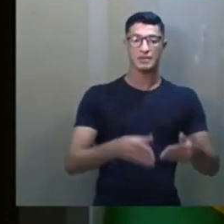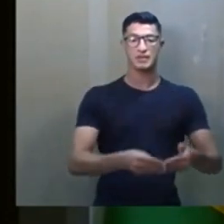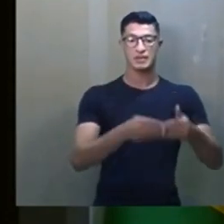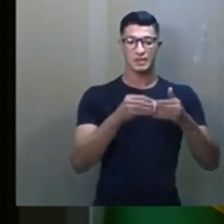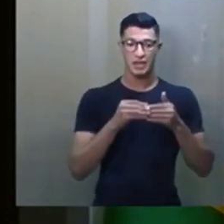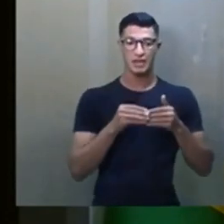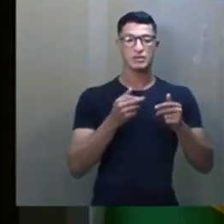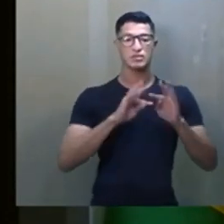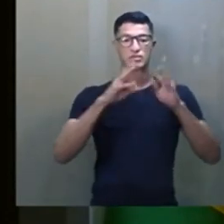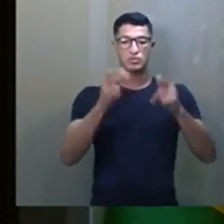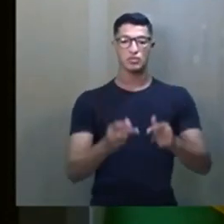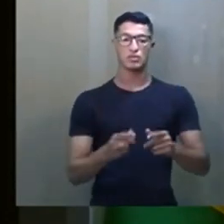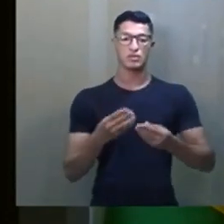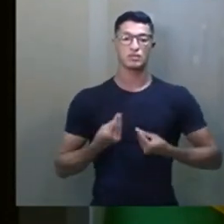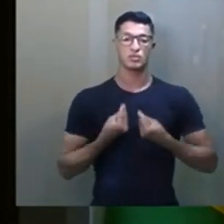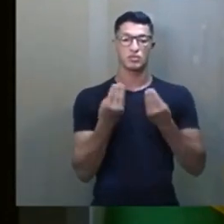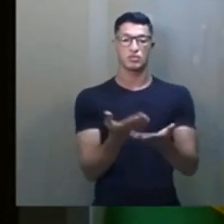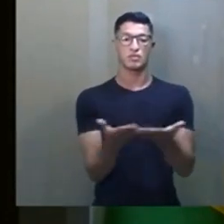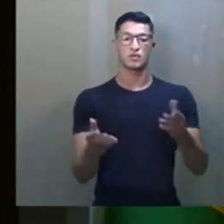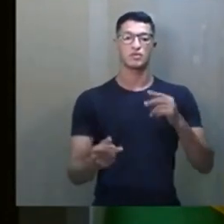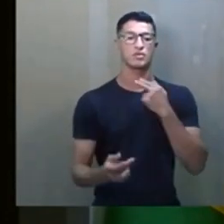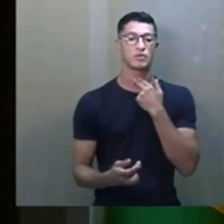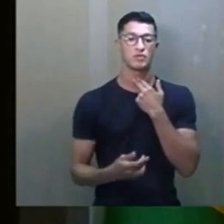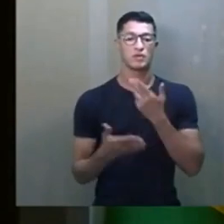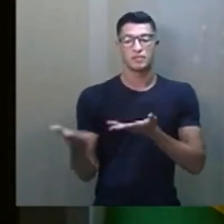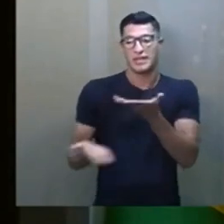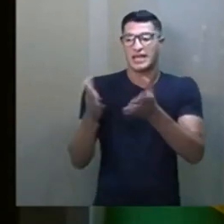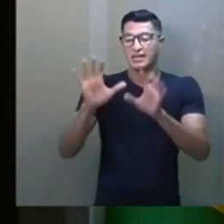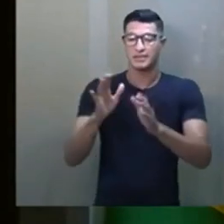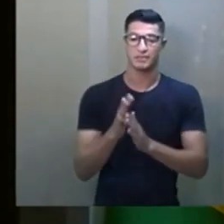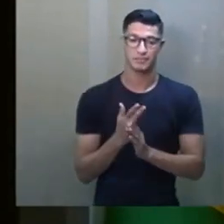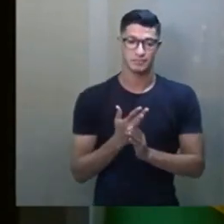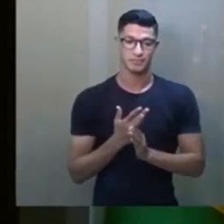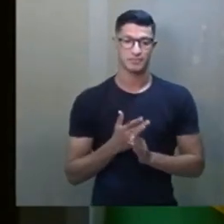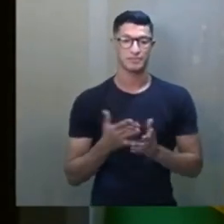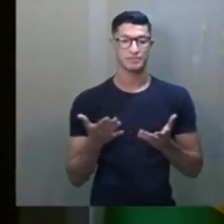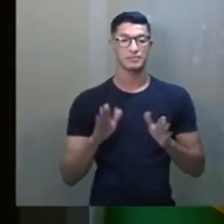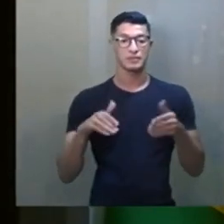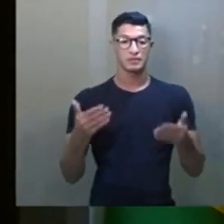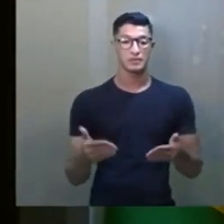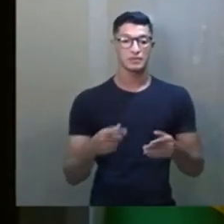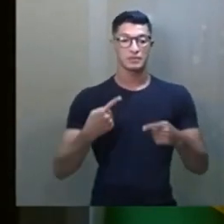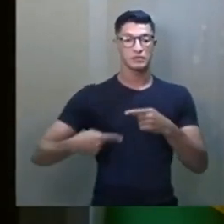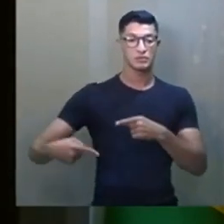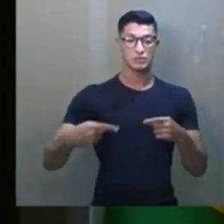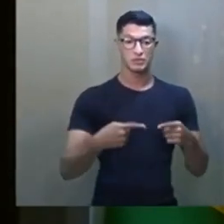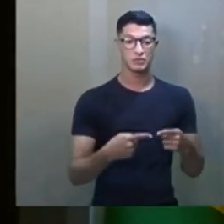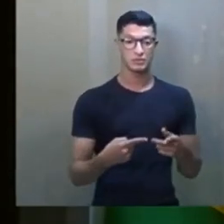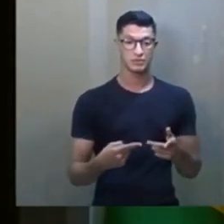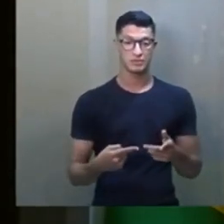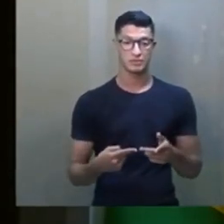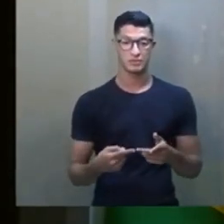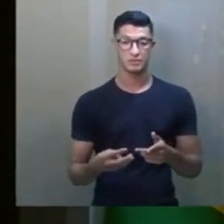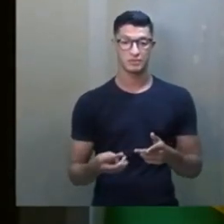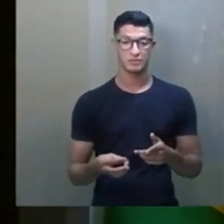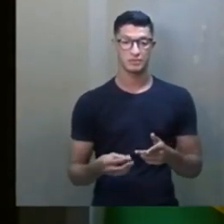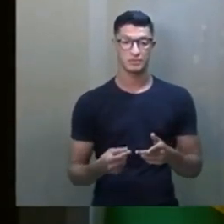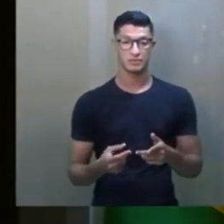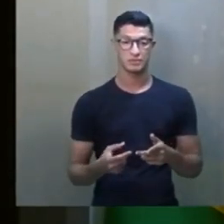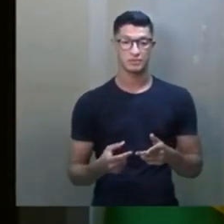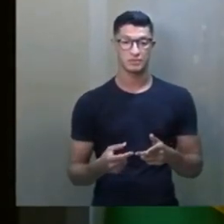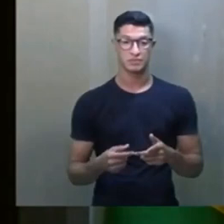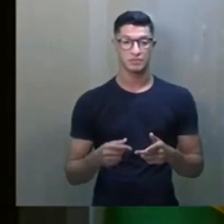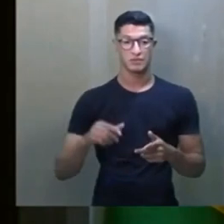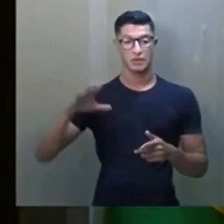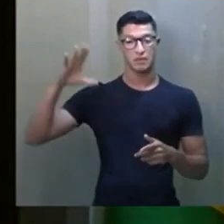víveres, doações para nós. Nós não podemos tratá-los assim. Enquanto eles estavam discutindo, uma buzina de